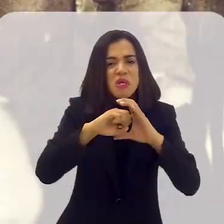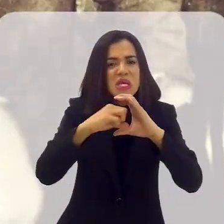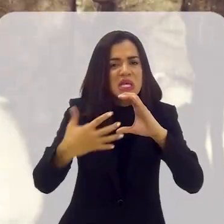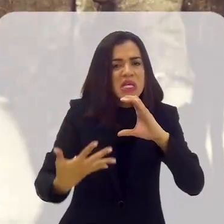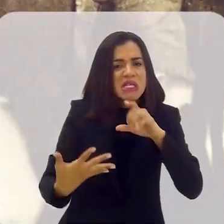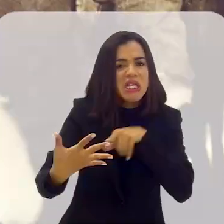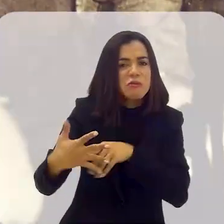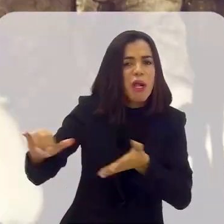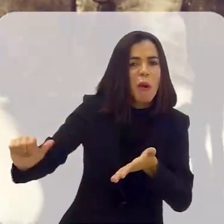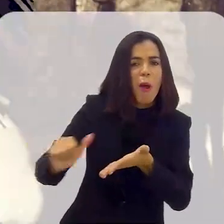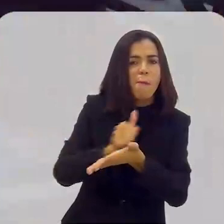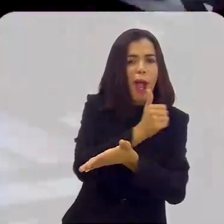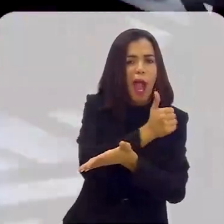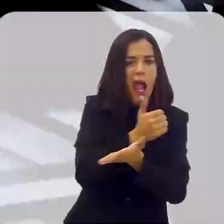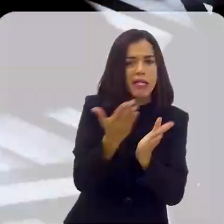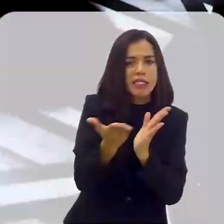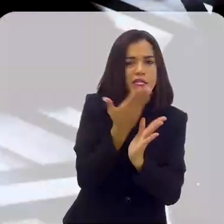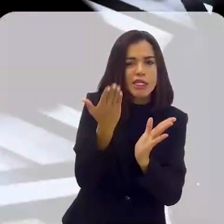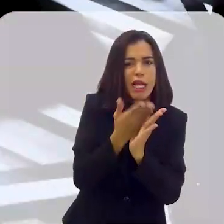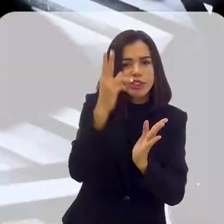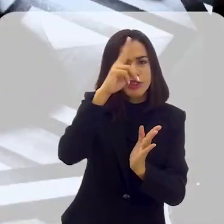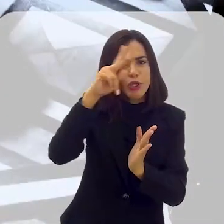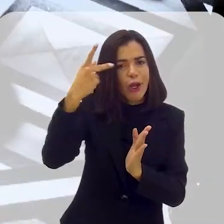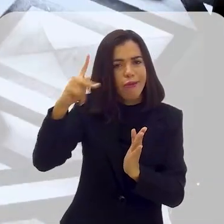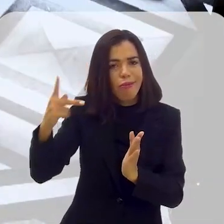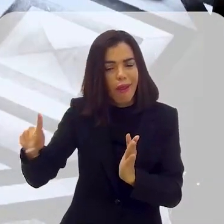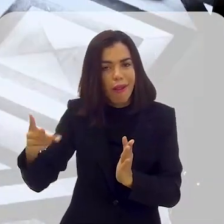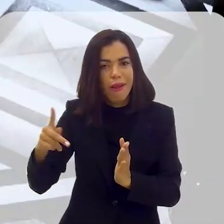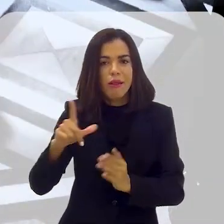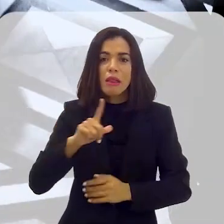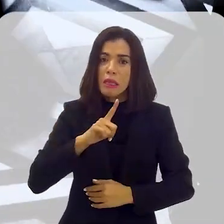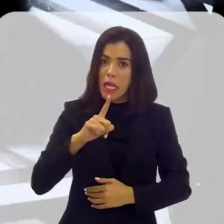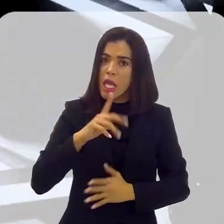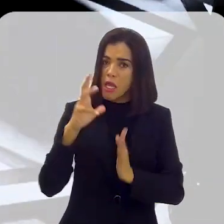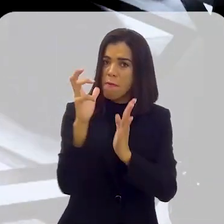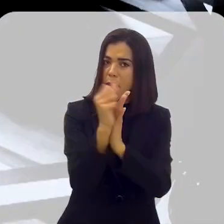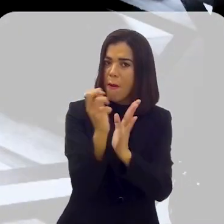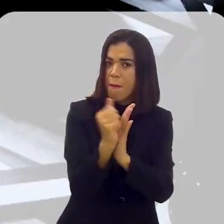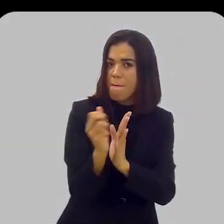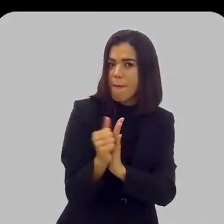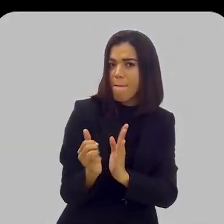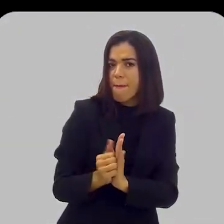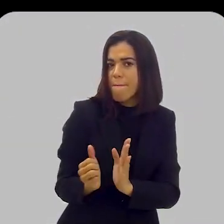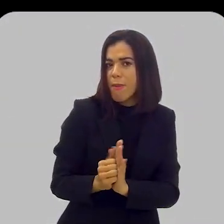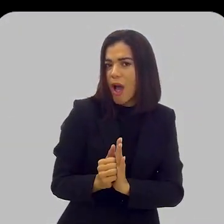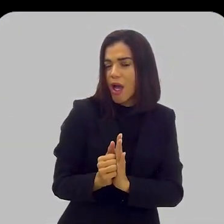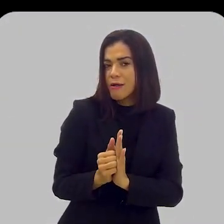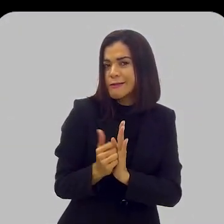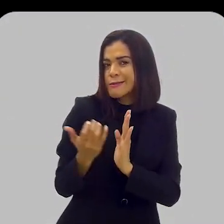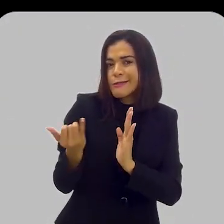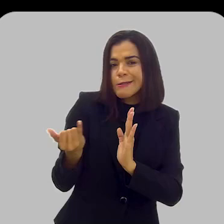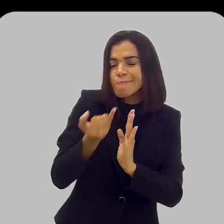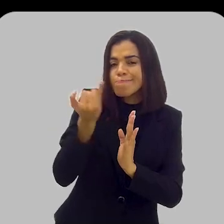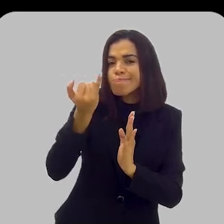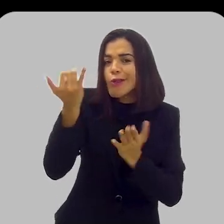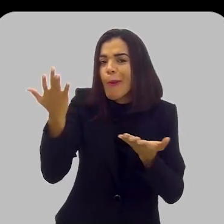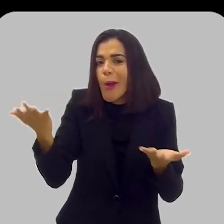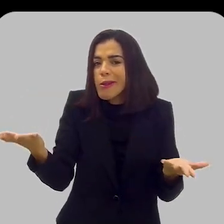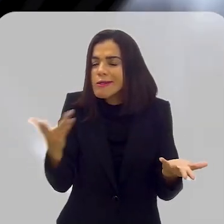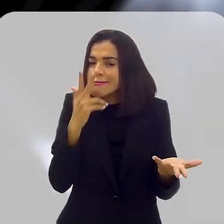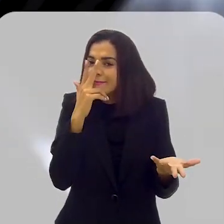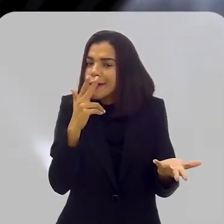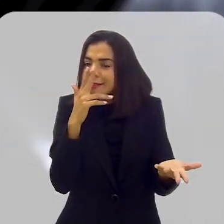que esse aspecto é praticamente apagado da biografia de Marighella? Em termos históricos, não ganhou tanta relevância, sim.